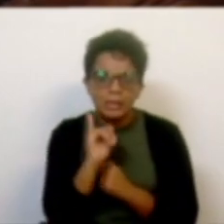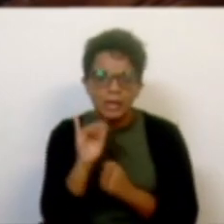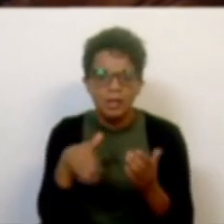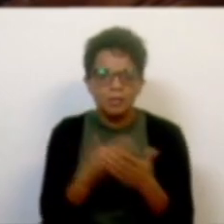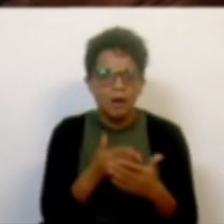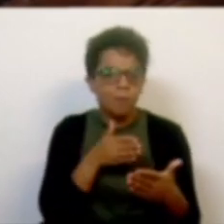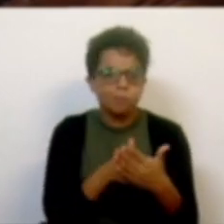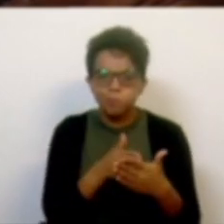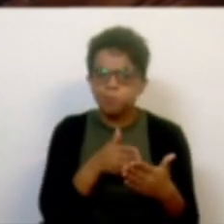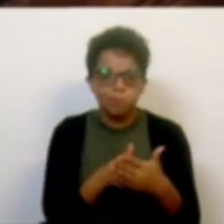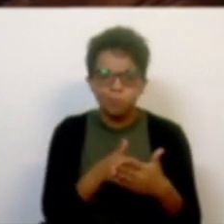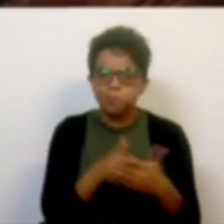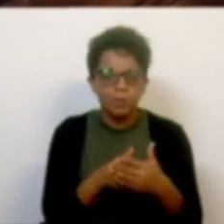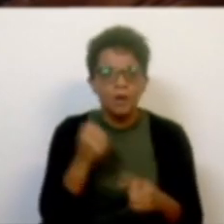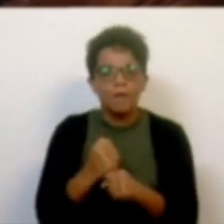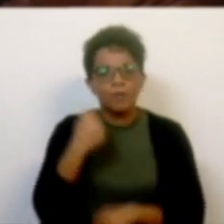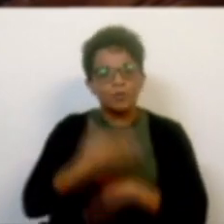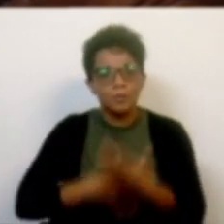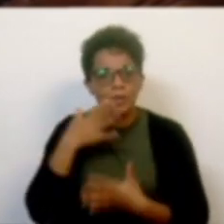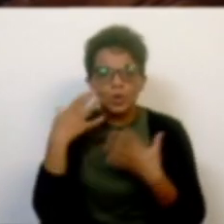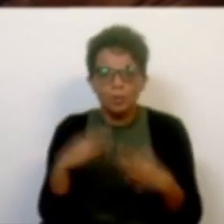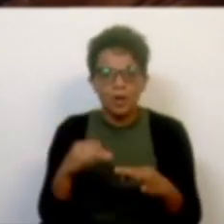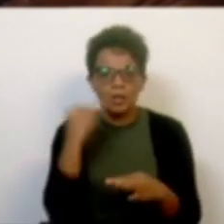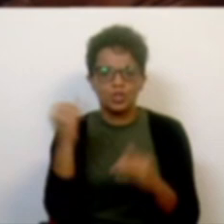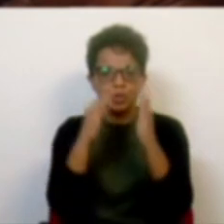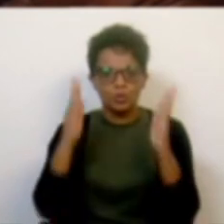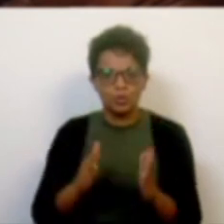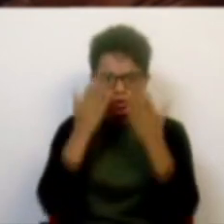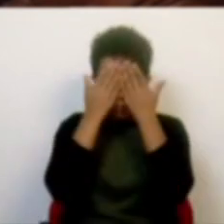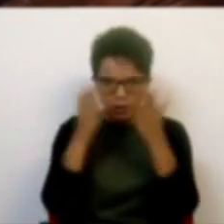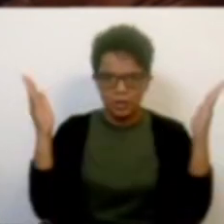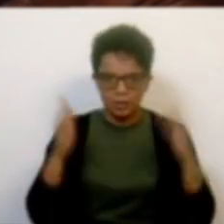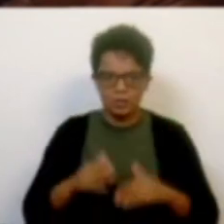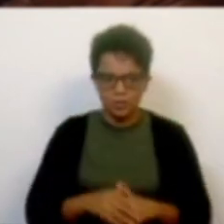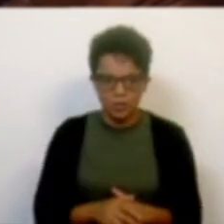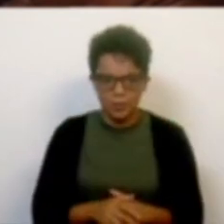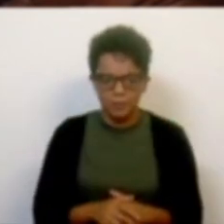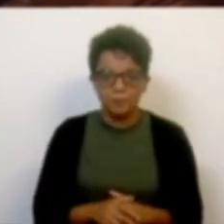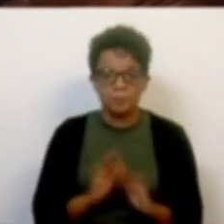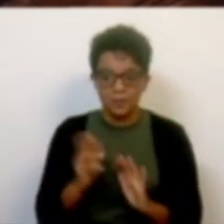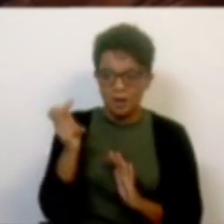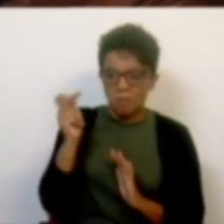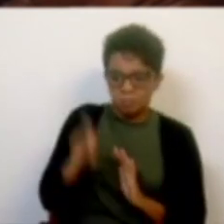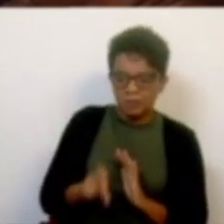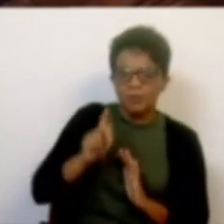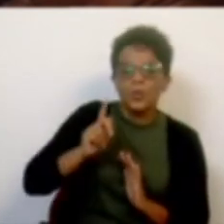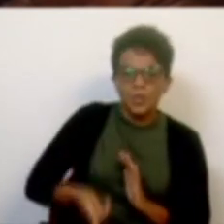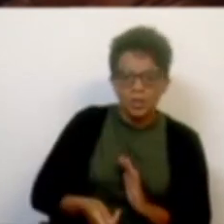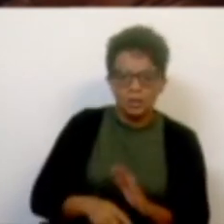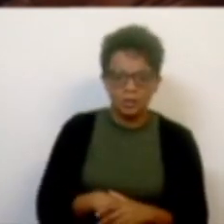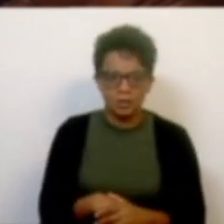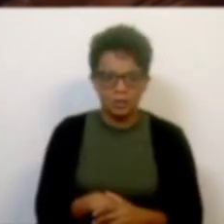bloqueio do normal funcionamento das instituições democráticas. O que se viu foi